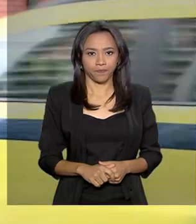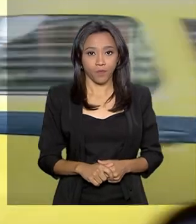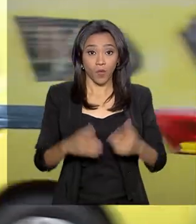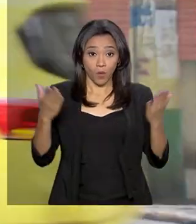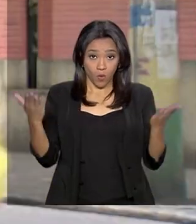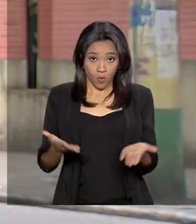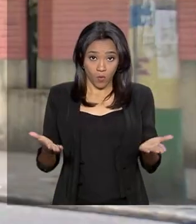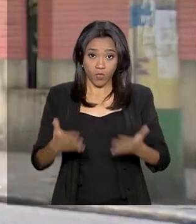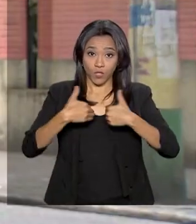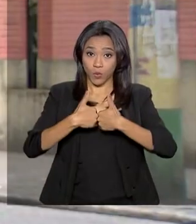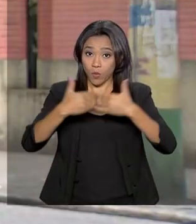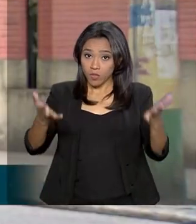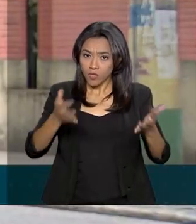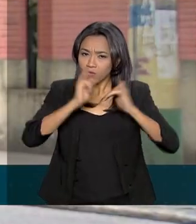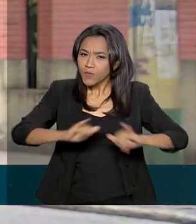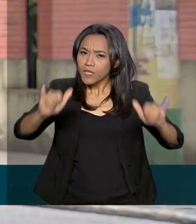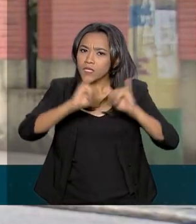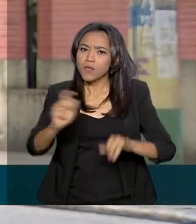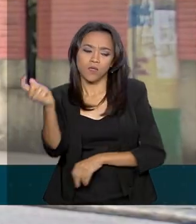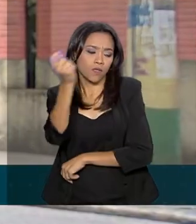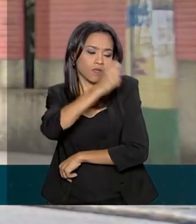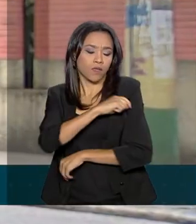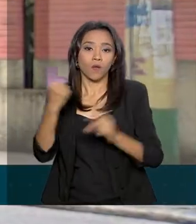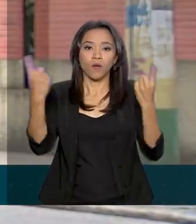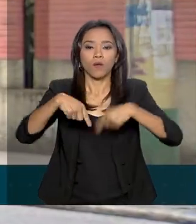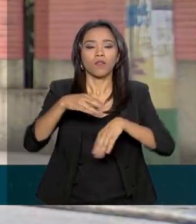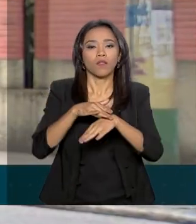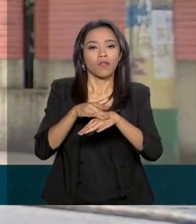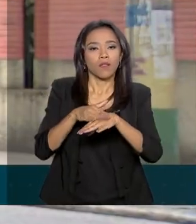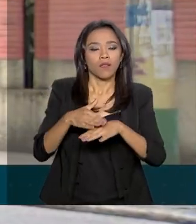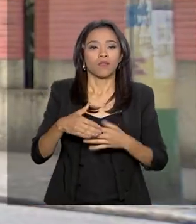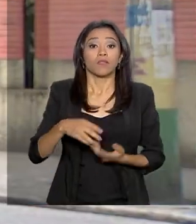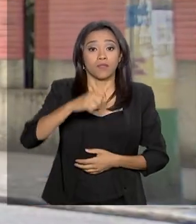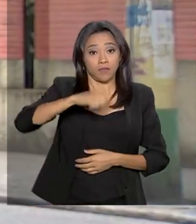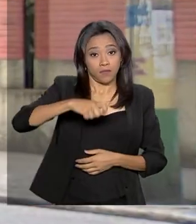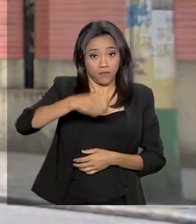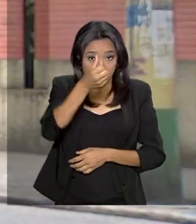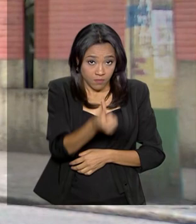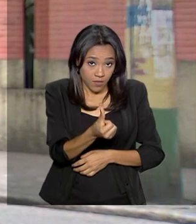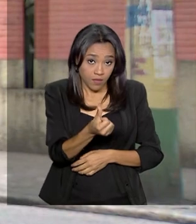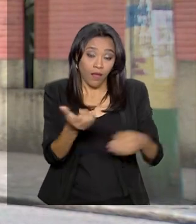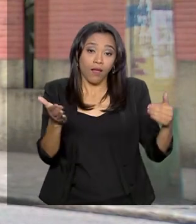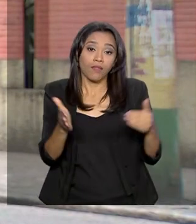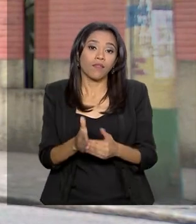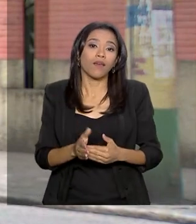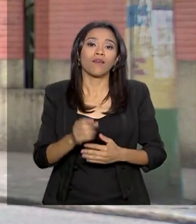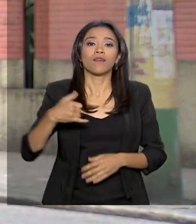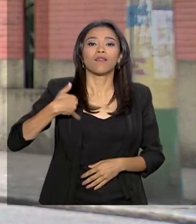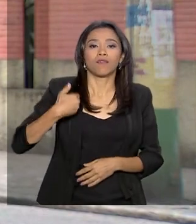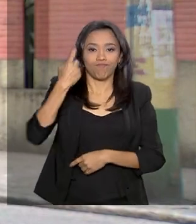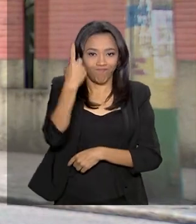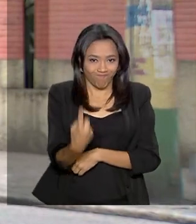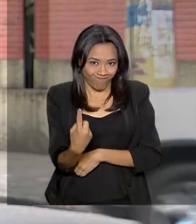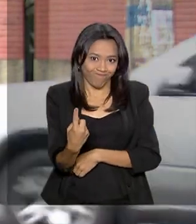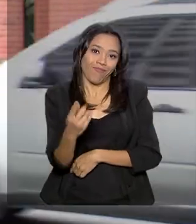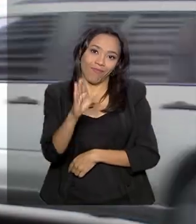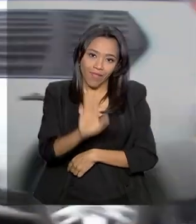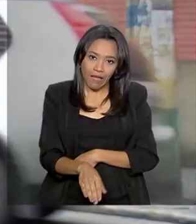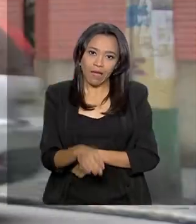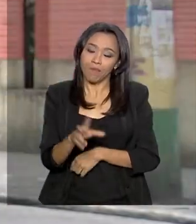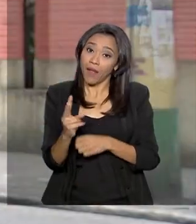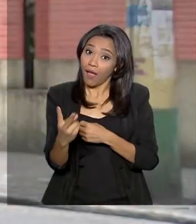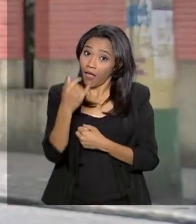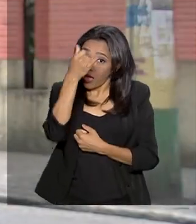Começou hoje a campanha de vacinação contra o sarampo para crianças entre 6 meses e 1 ano de idade. É uma medida preventiva e deve